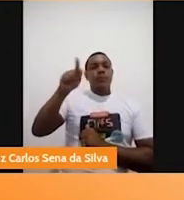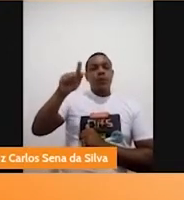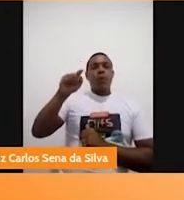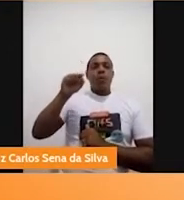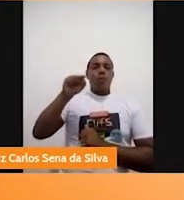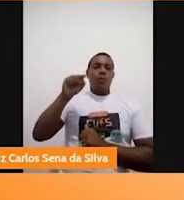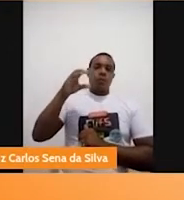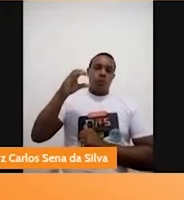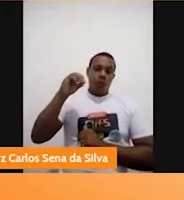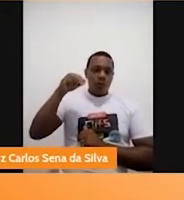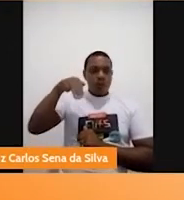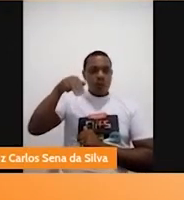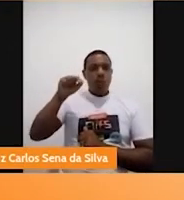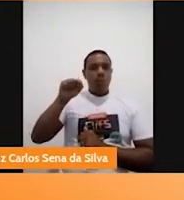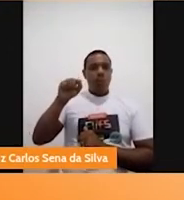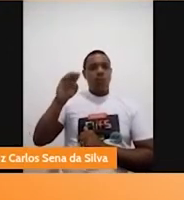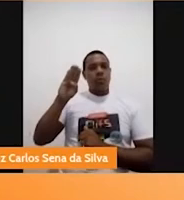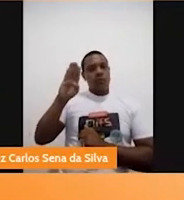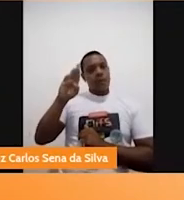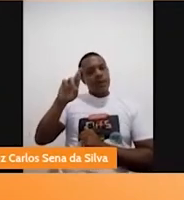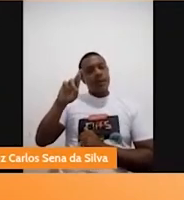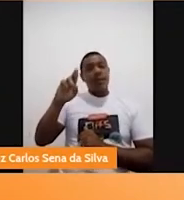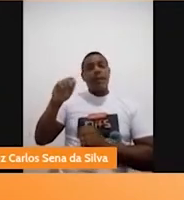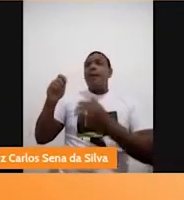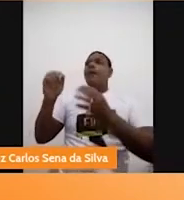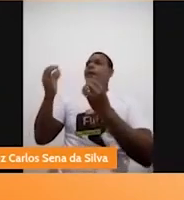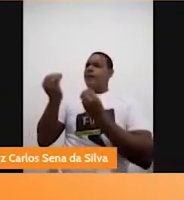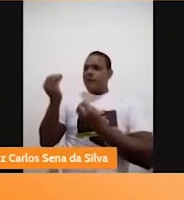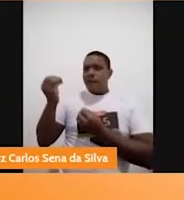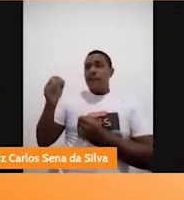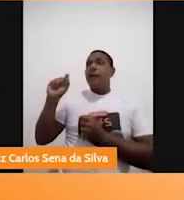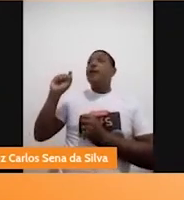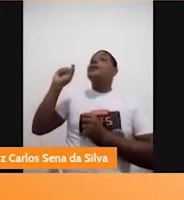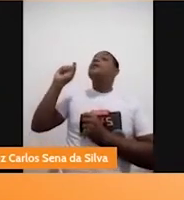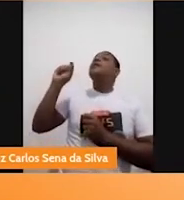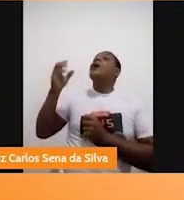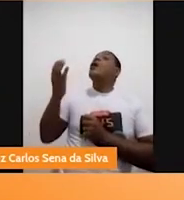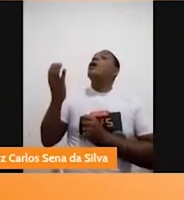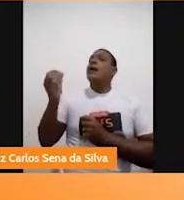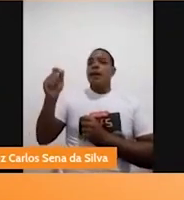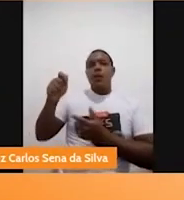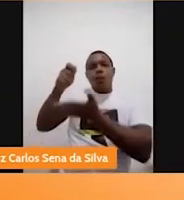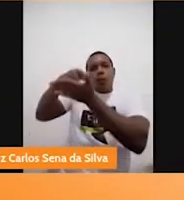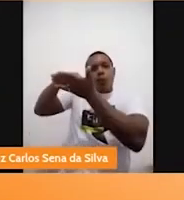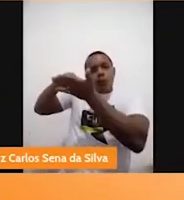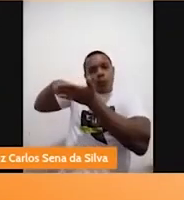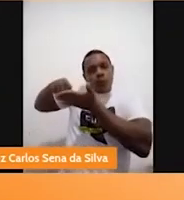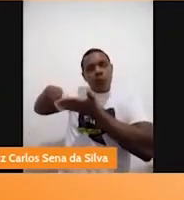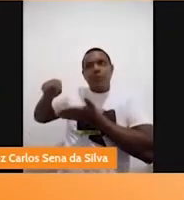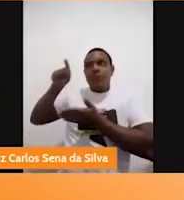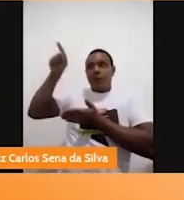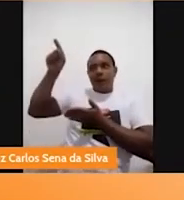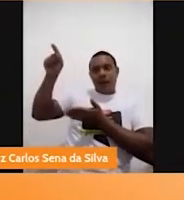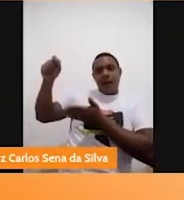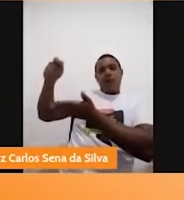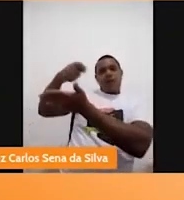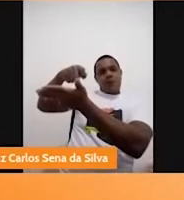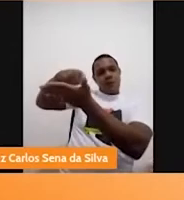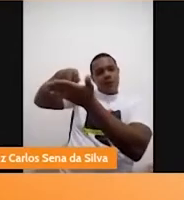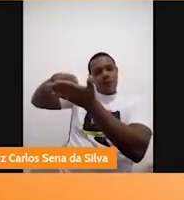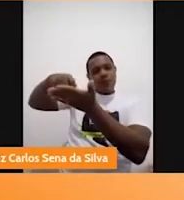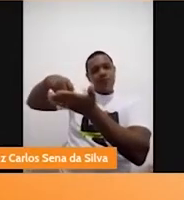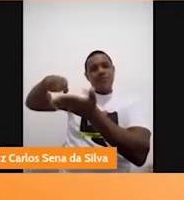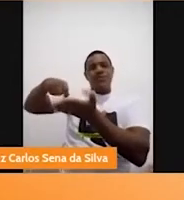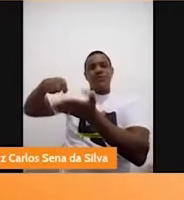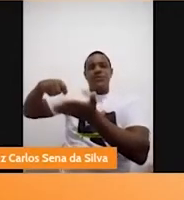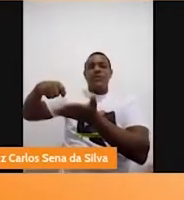para cada criança. Peço analisado. Outro dia me perguntaram. Ah, é um autógrafo padrão? Eu falei, não, não é padrão. O mínimo que eu posso fazer é mesmo